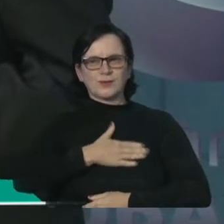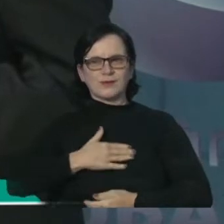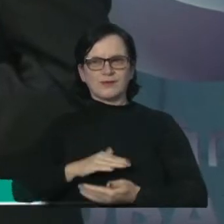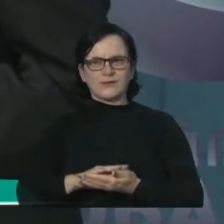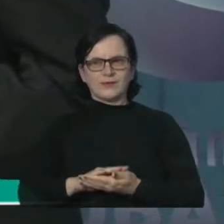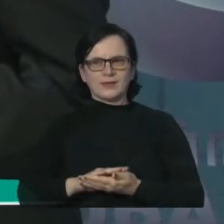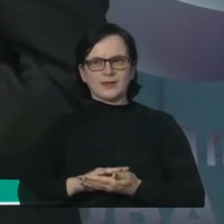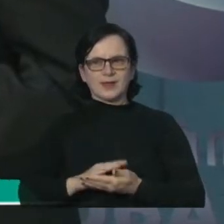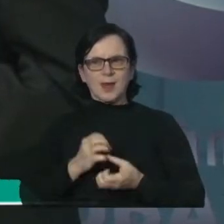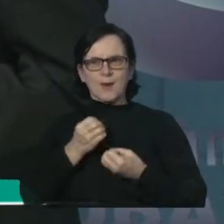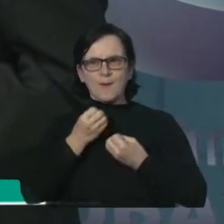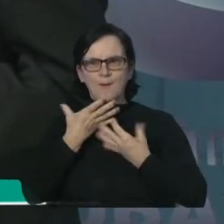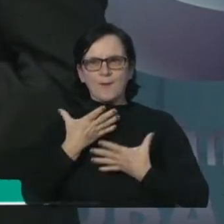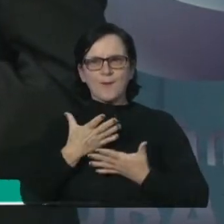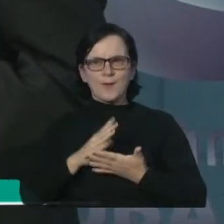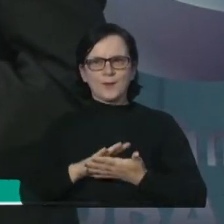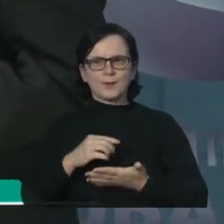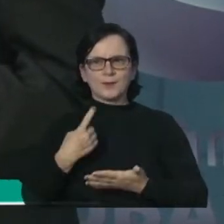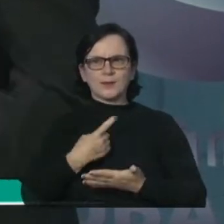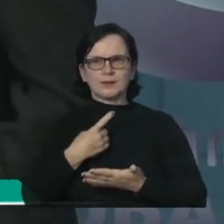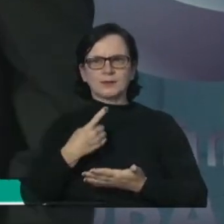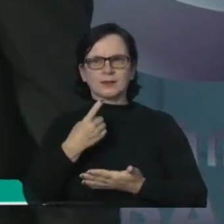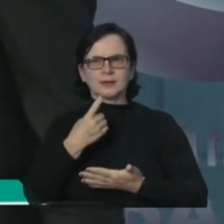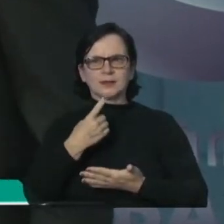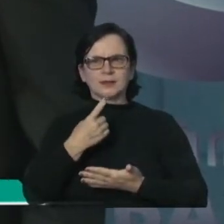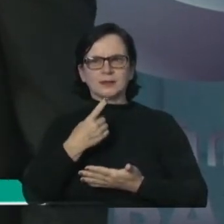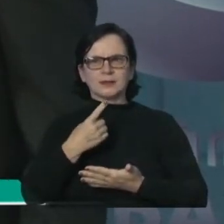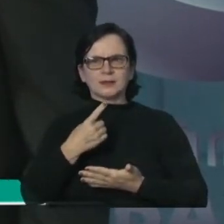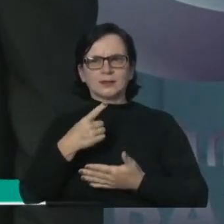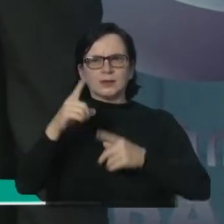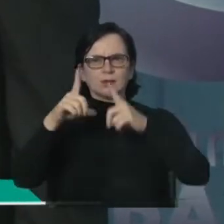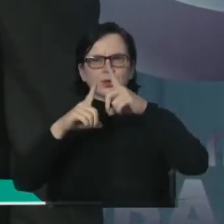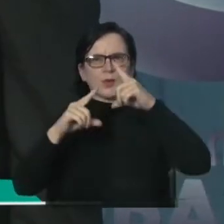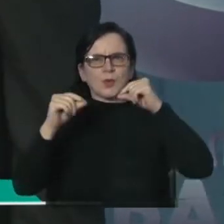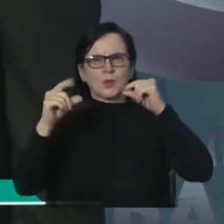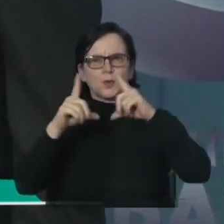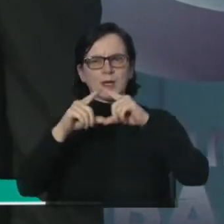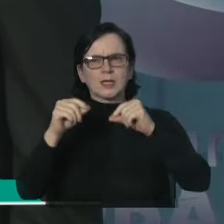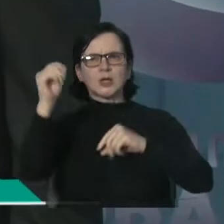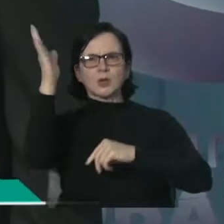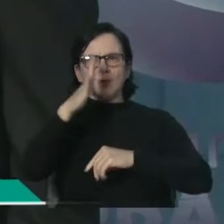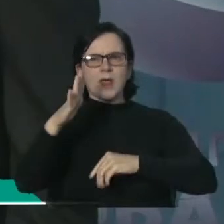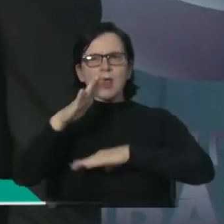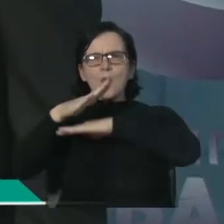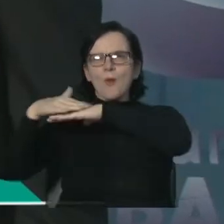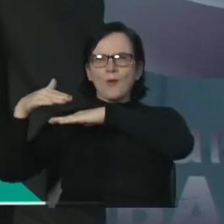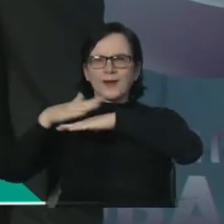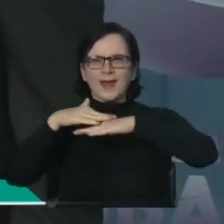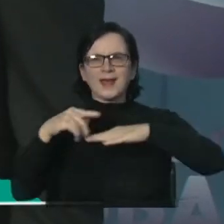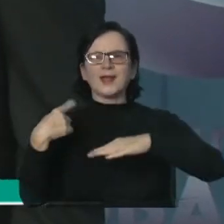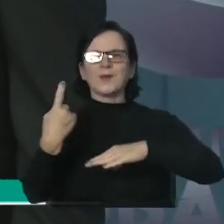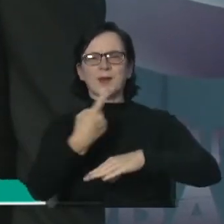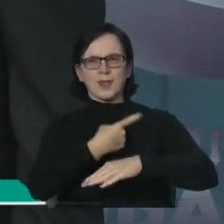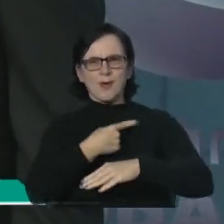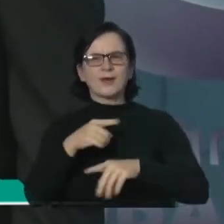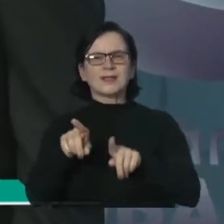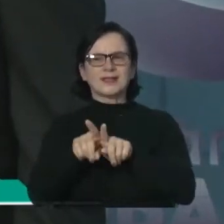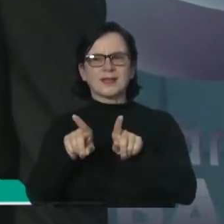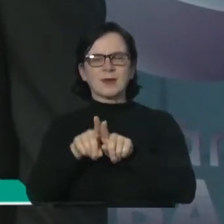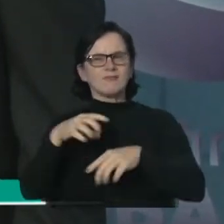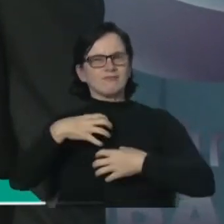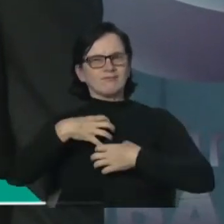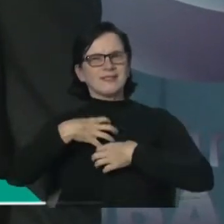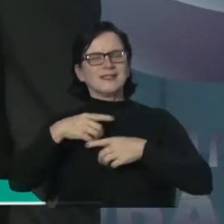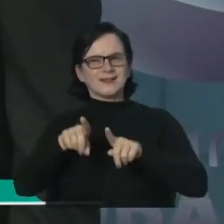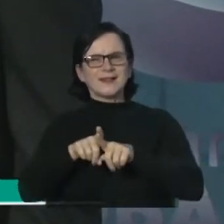é muito aberta, igual que aqui em Brasil. O carisma brasileiro é muito especial para a gente também. Então, eu me